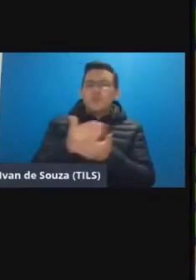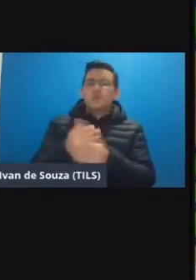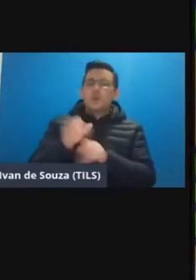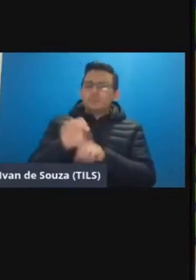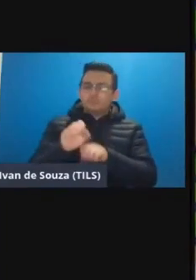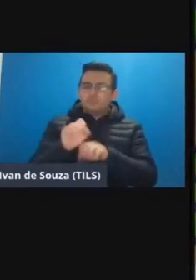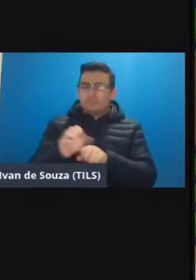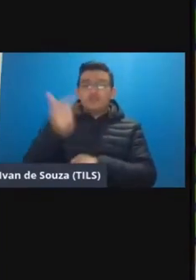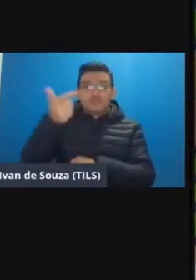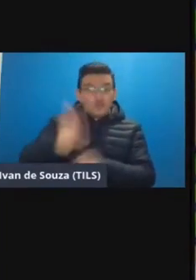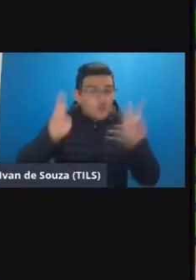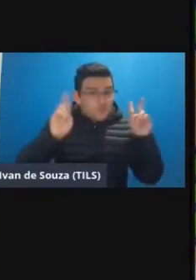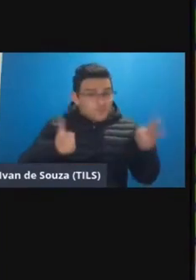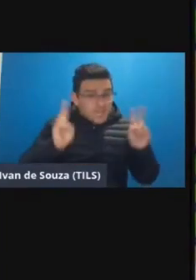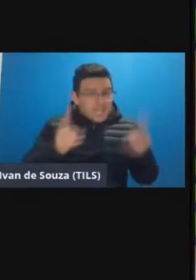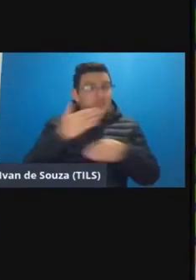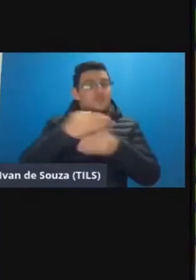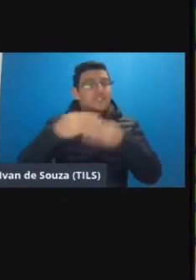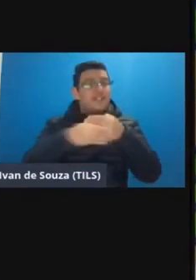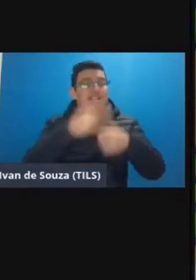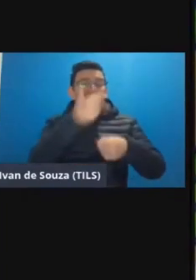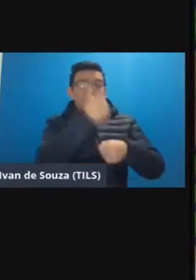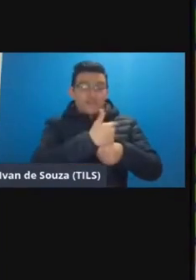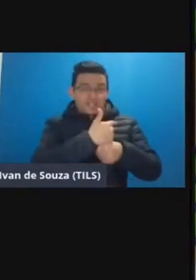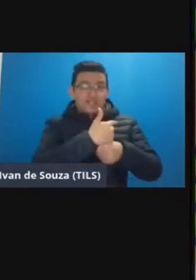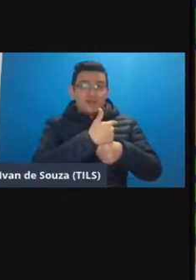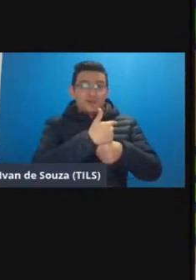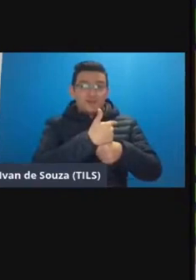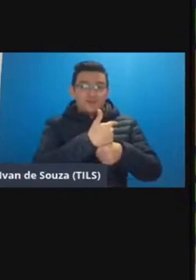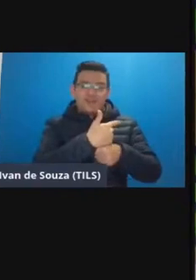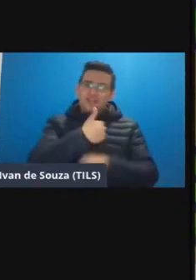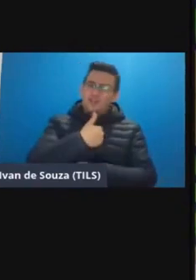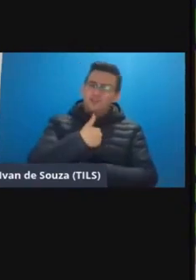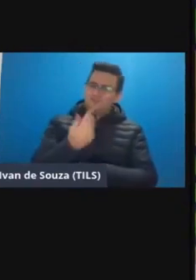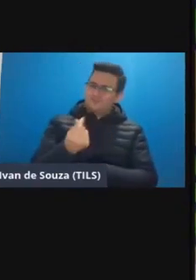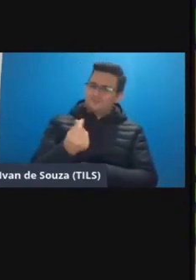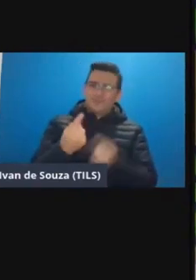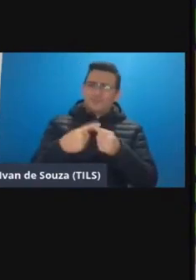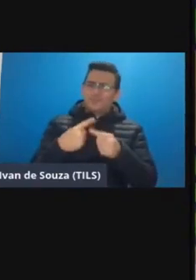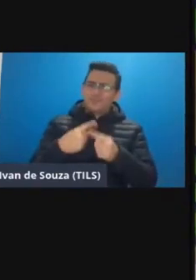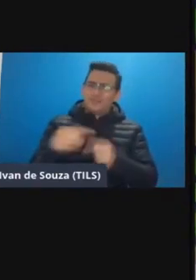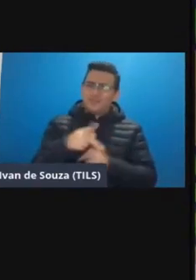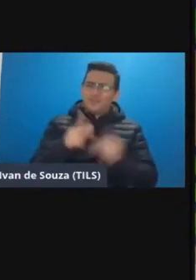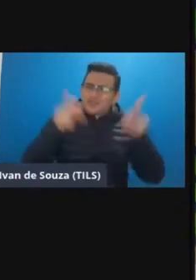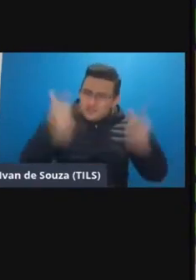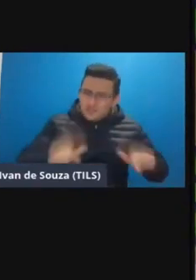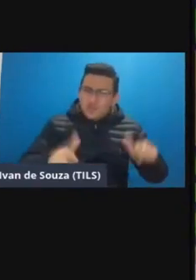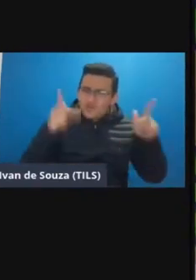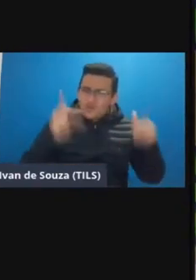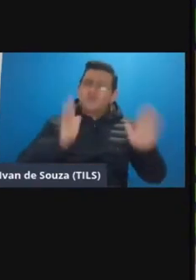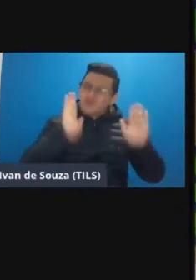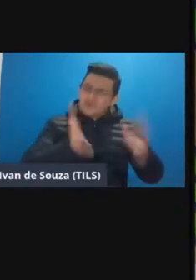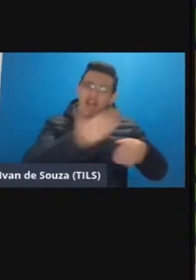dava aula novamente com o mesmo slide que ele usou na gravação da videoaula eu ficava empucada tô assim gente porque que o professor tá dando aula de novo sendo que